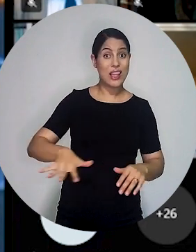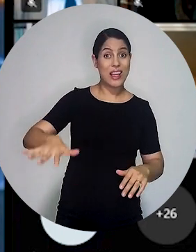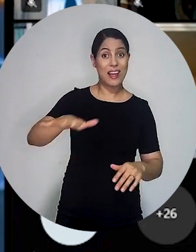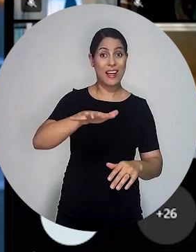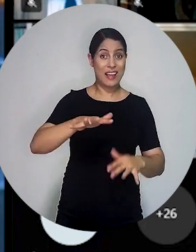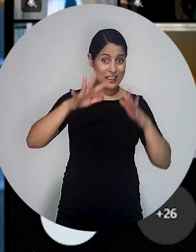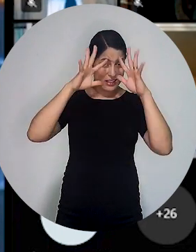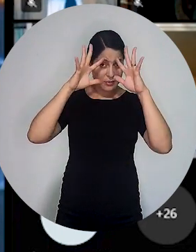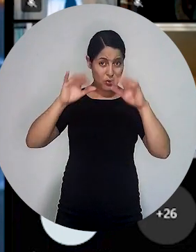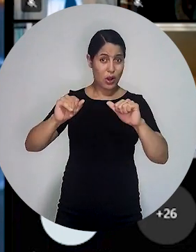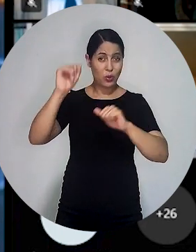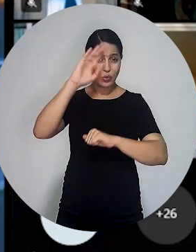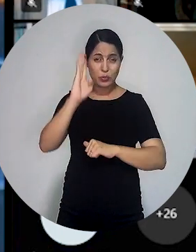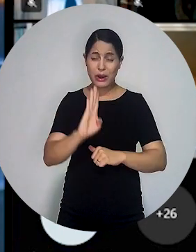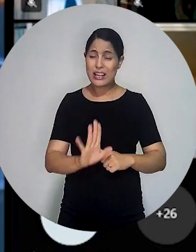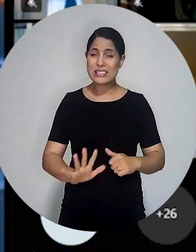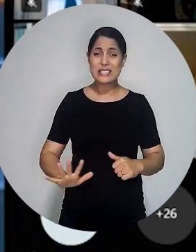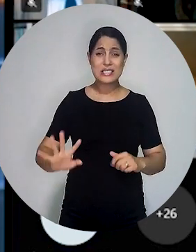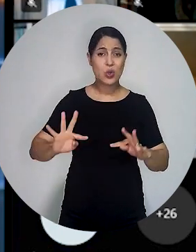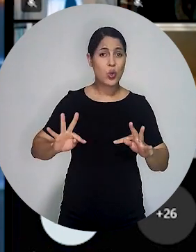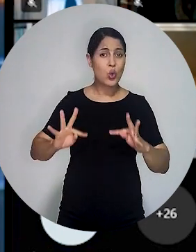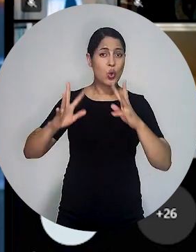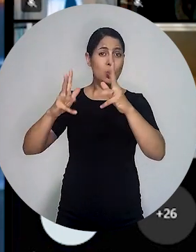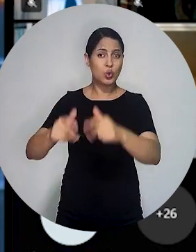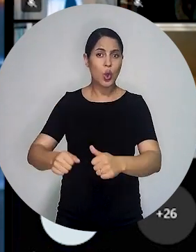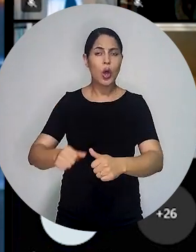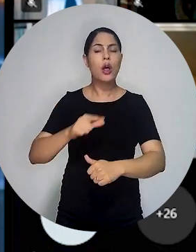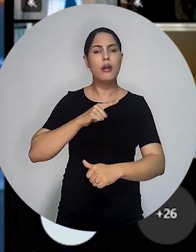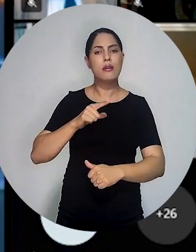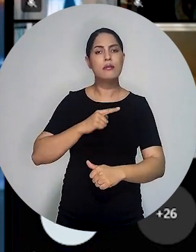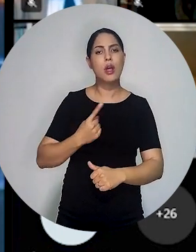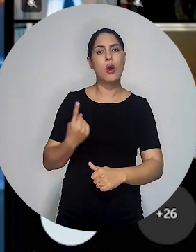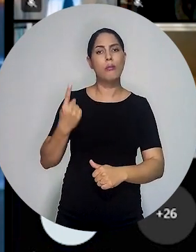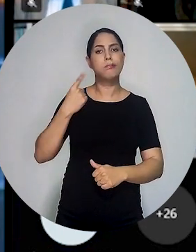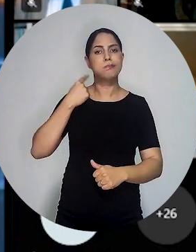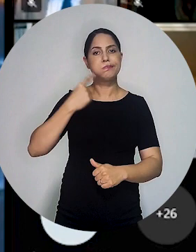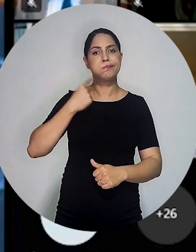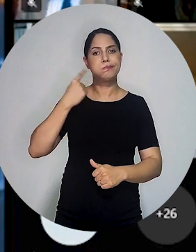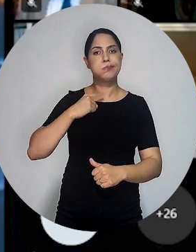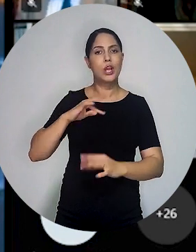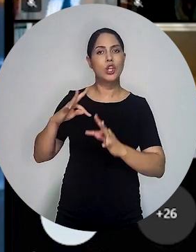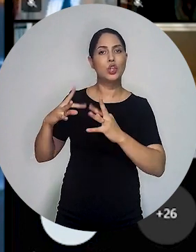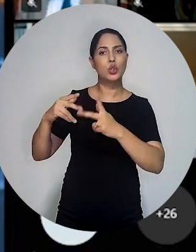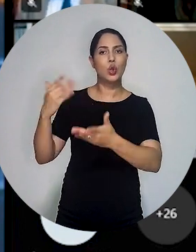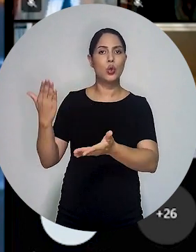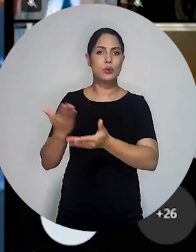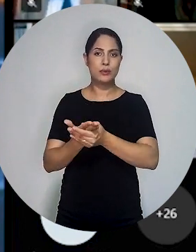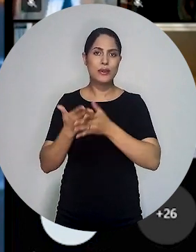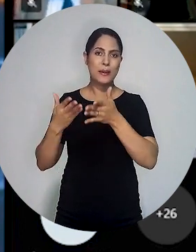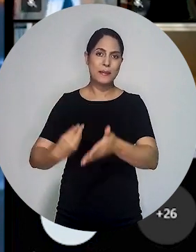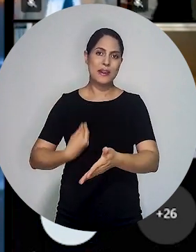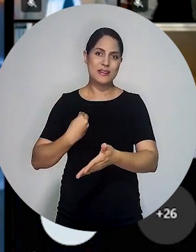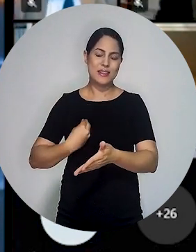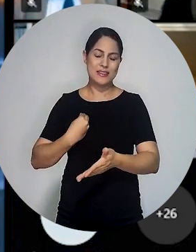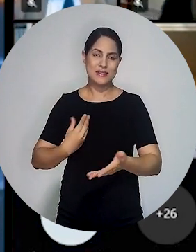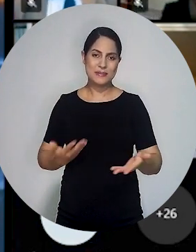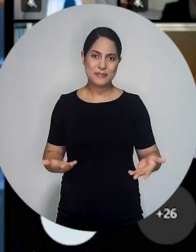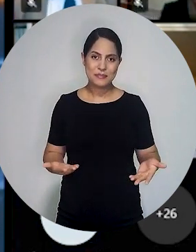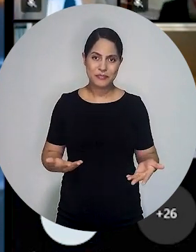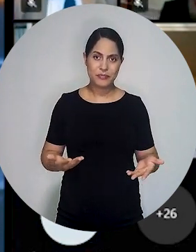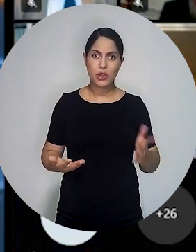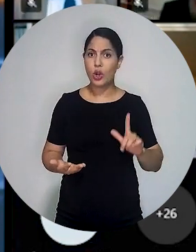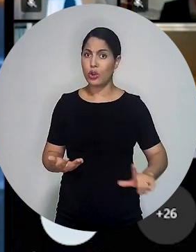fala especificamente da justiça do trabalho, mas em todos os tribunais brasileiros. Em todos os seus processos, tem a presença de um